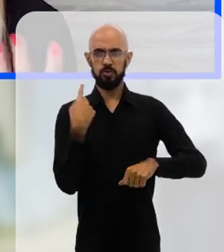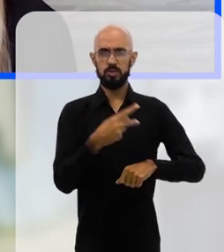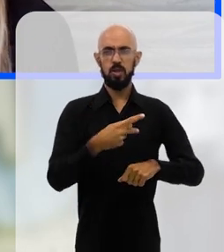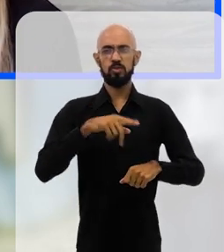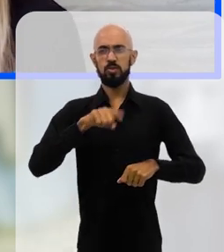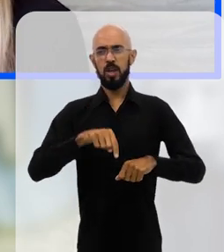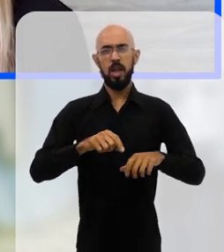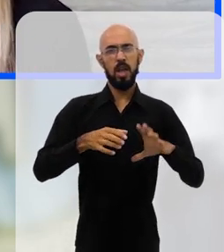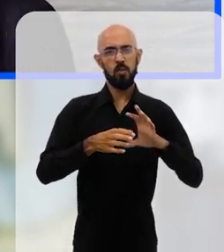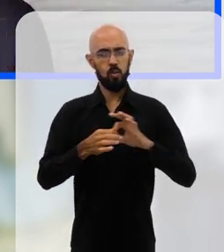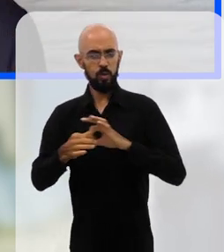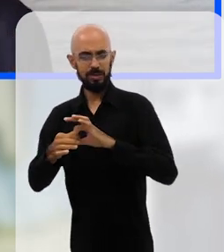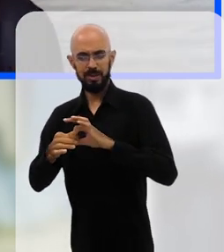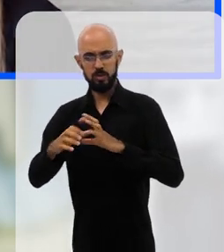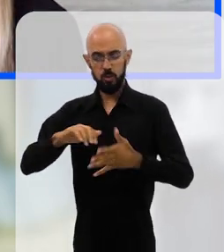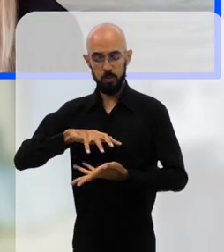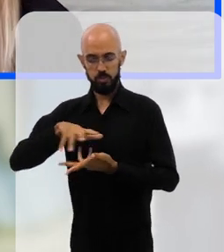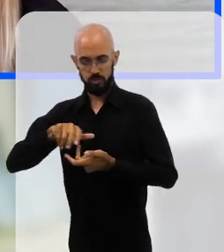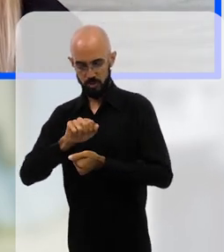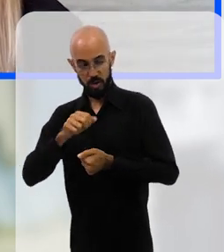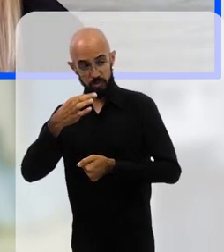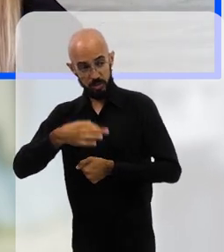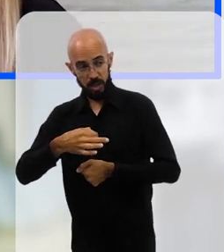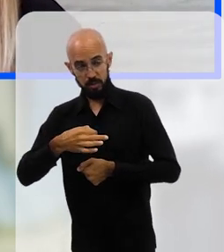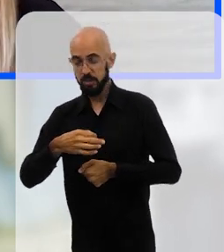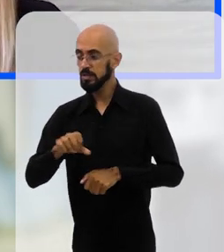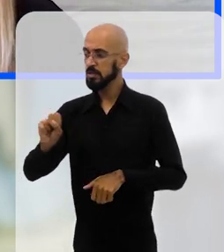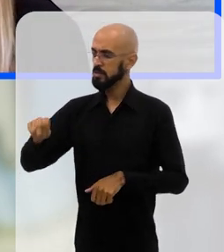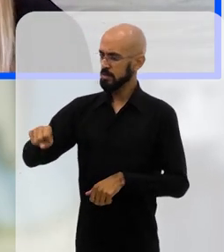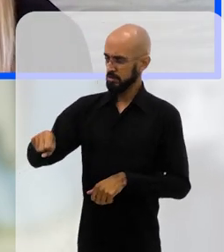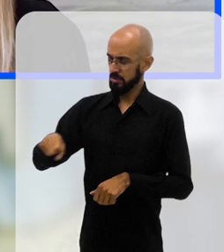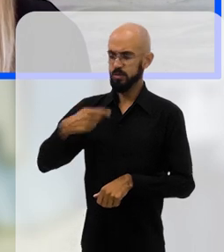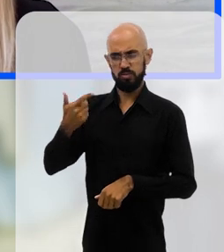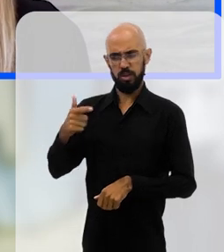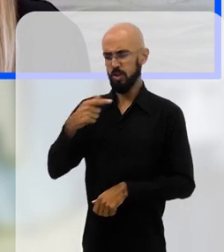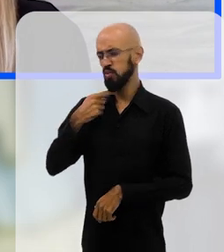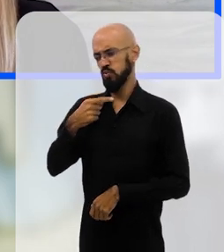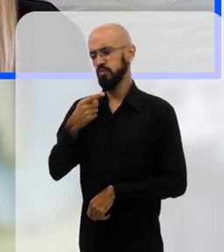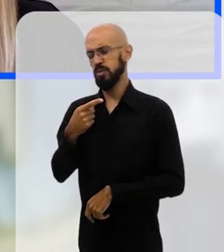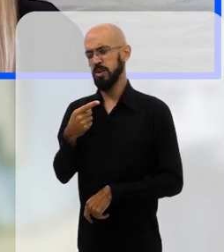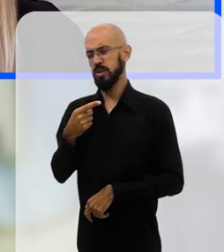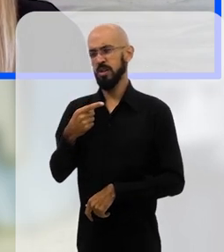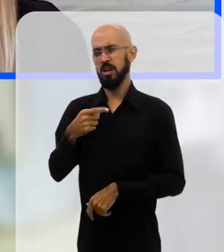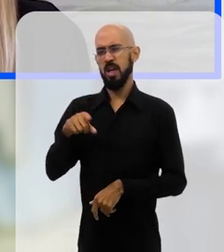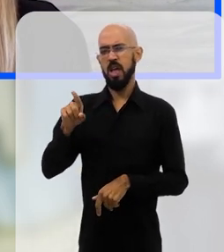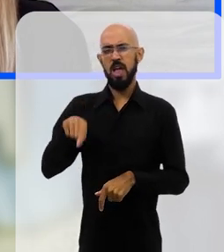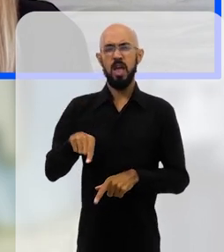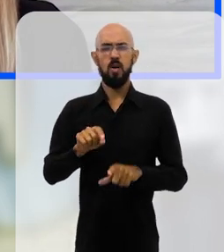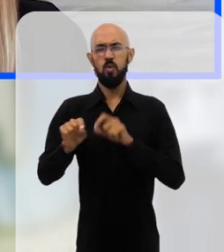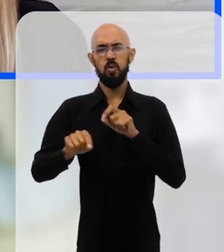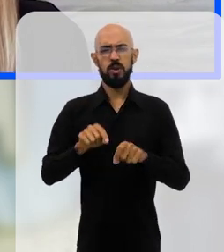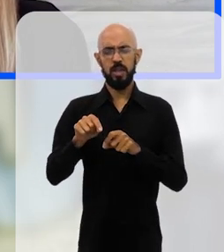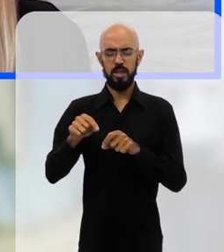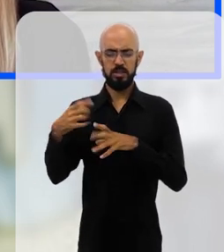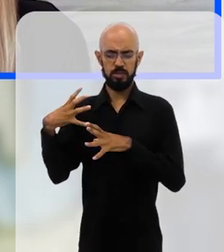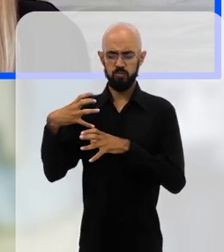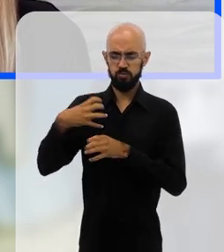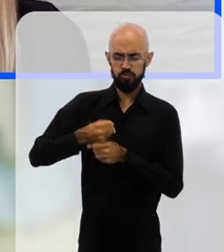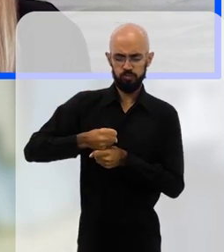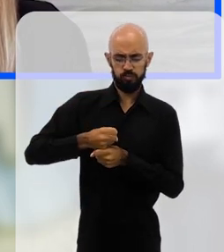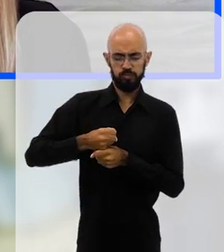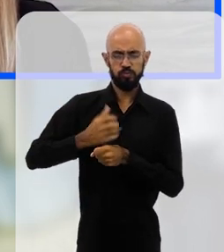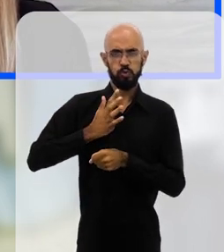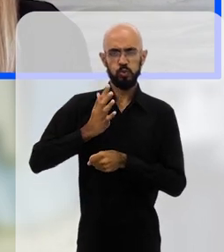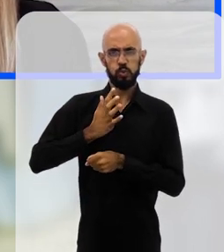realmente é um panorama mundial que vocês conseguem observar. Sem dúvida. Essa movimentação, principalmente